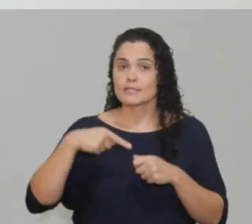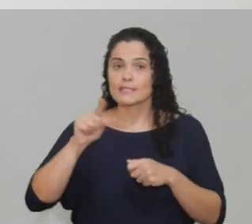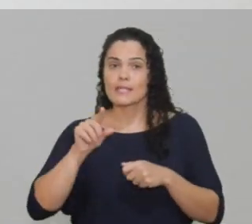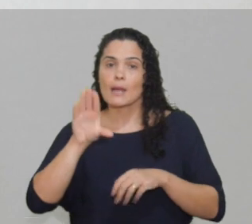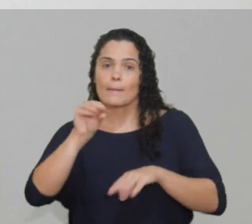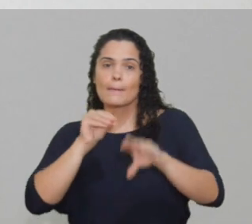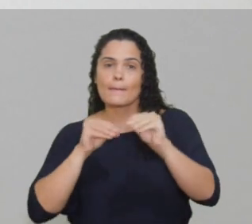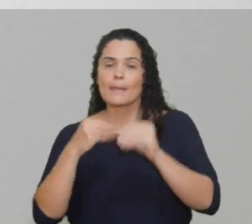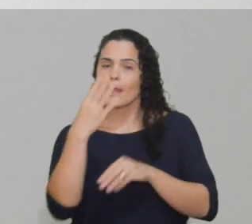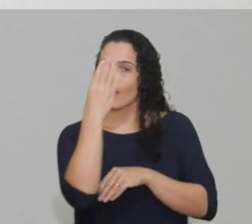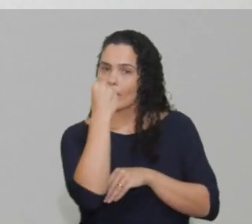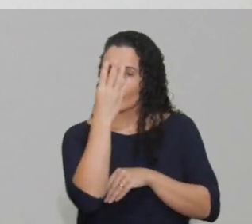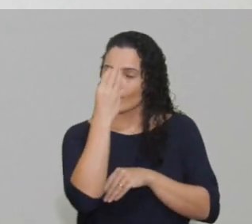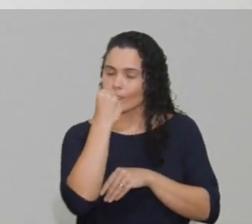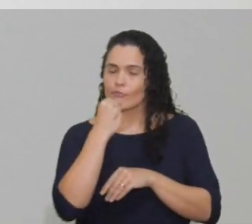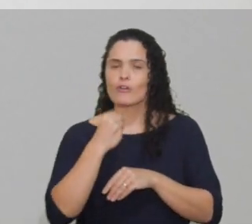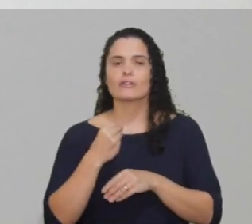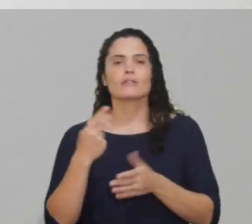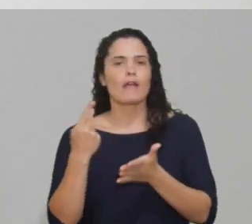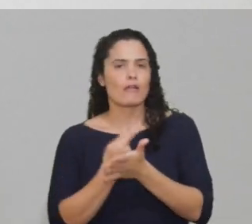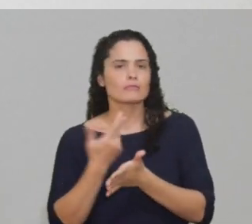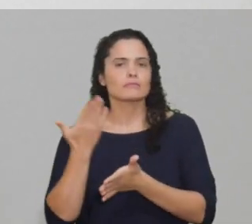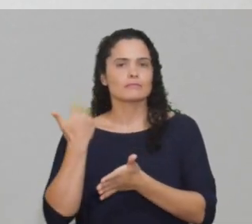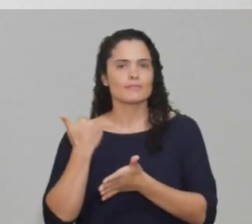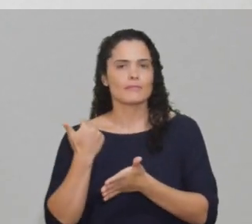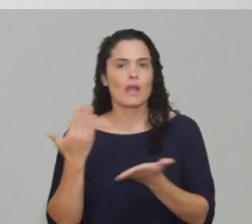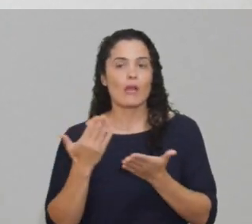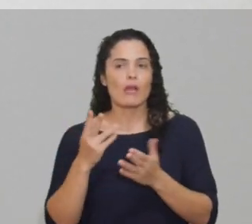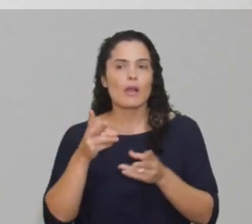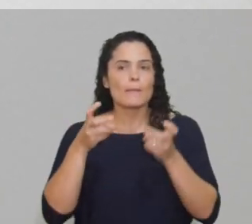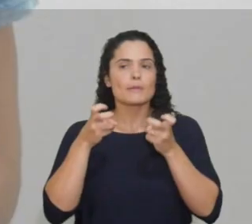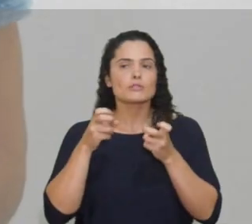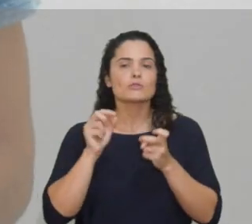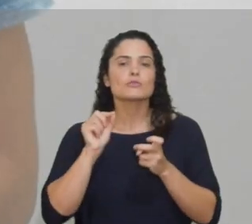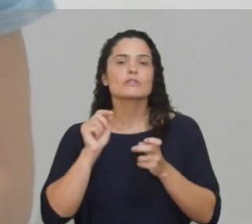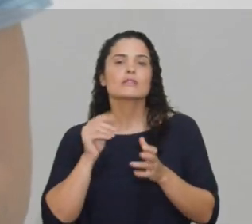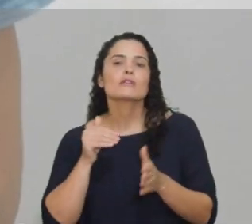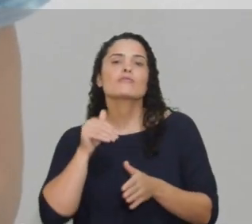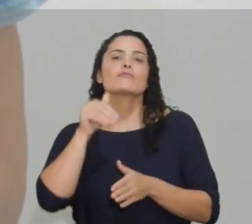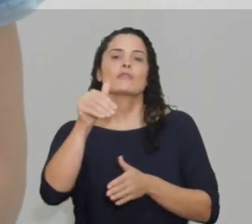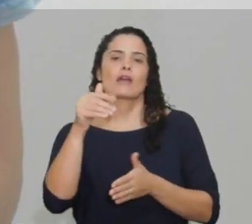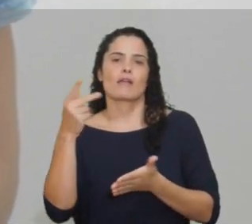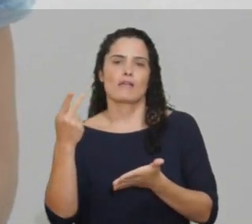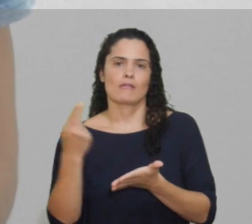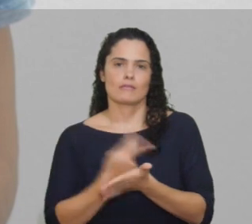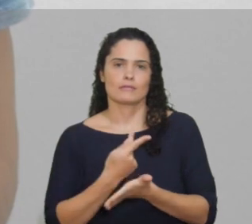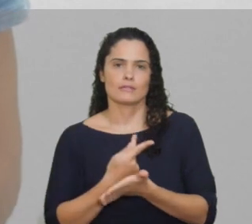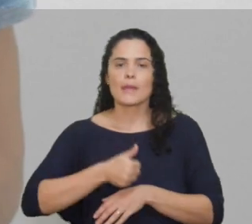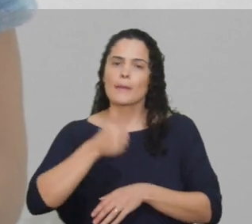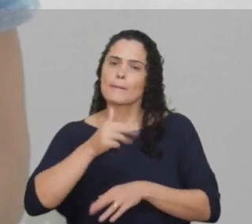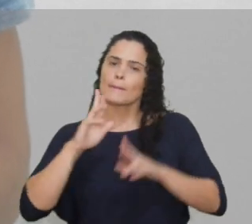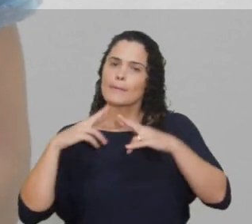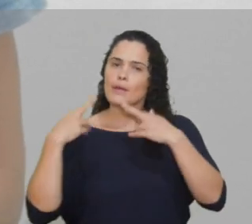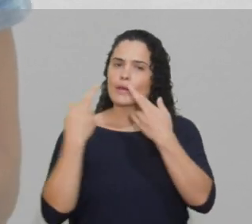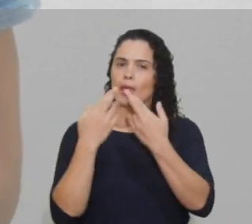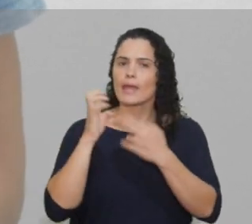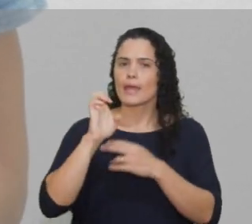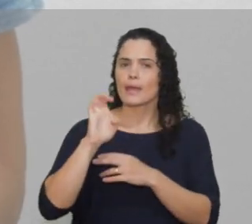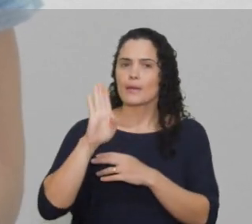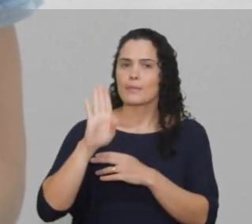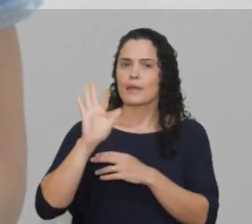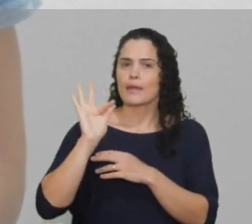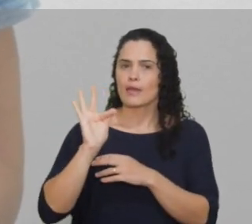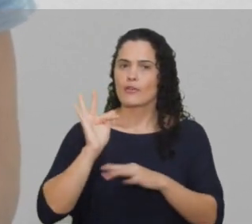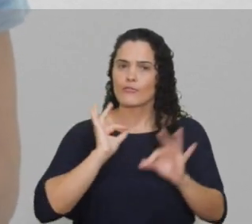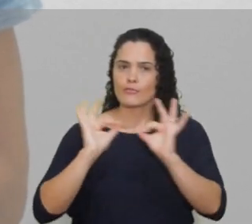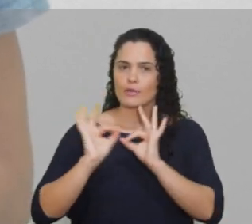Esses foram os eventos que aconteceram. Vamos agora ao que vem por aí. A primeira reunião para o planejamento da EBF 2017